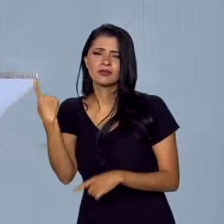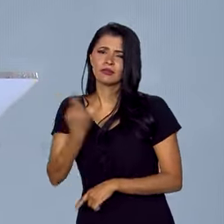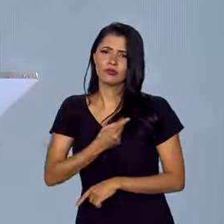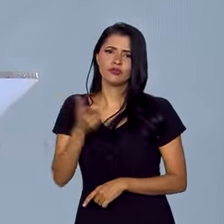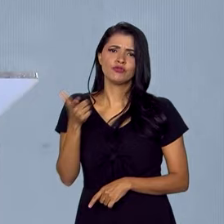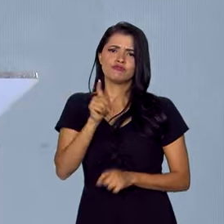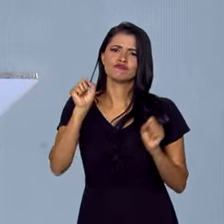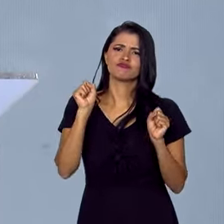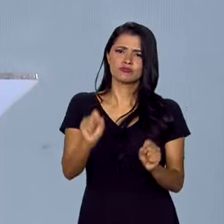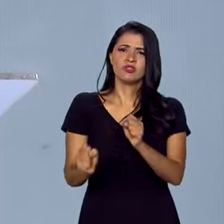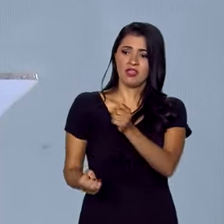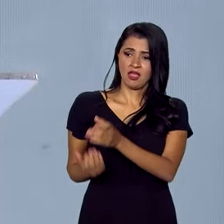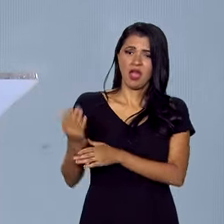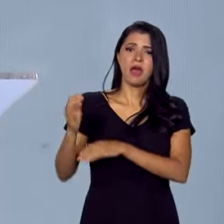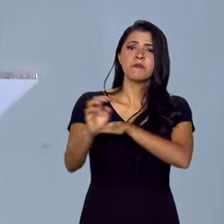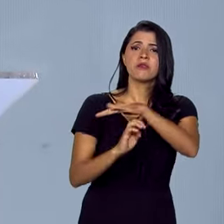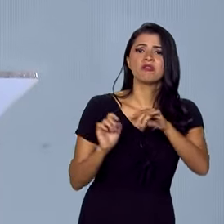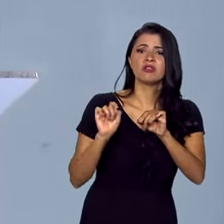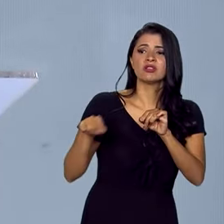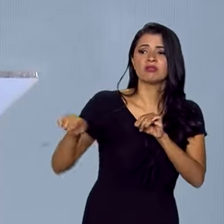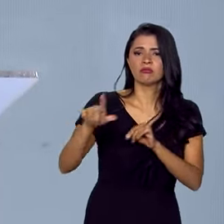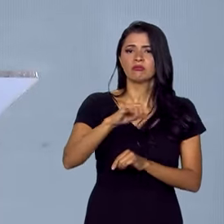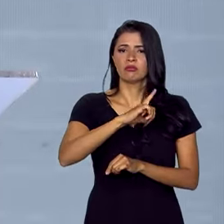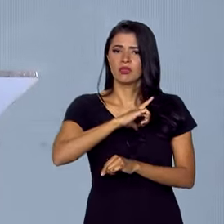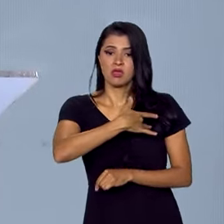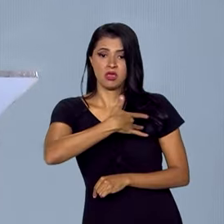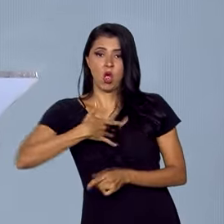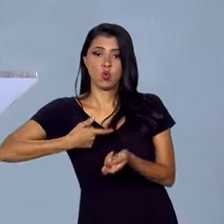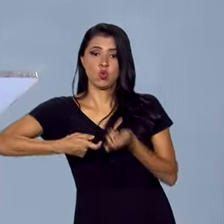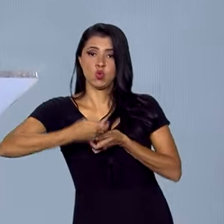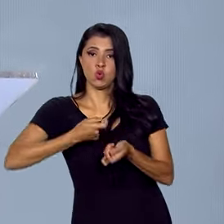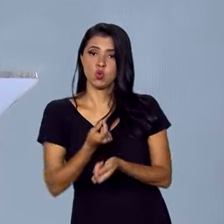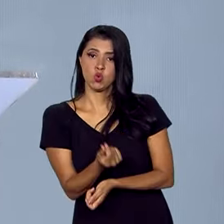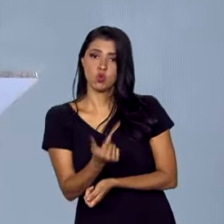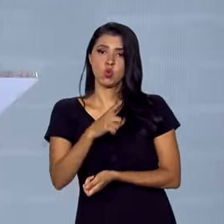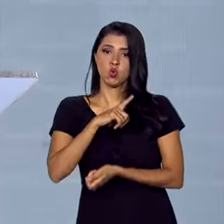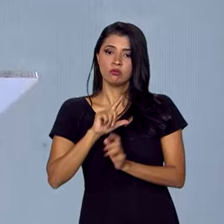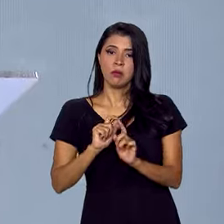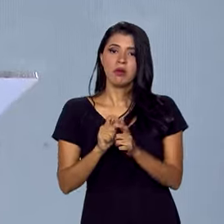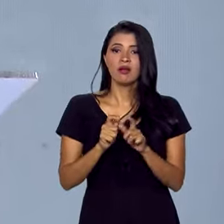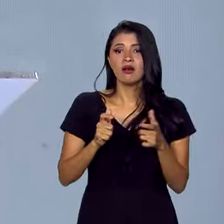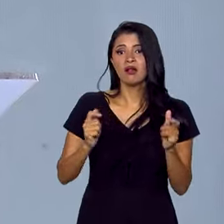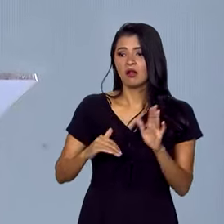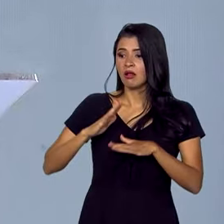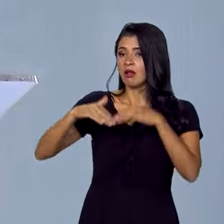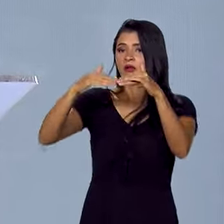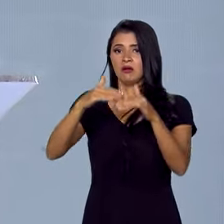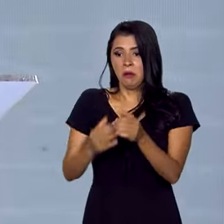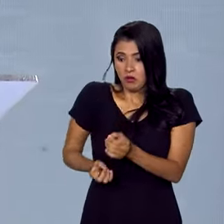gente poder fazer as empresas terem saúde financeira, crescerem, ter mais